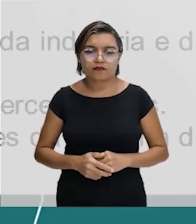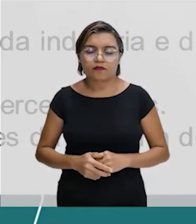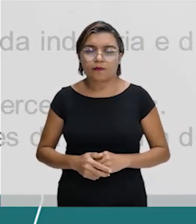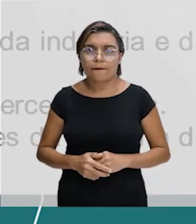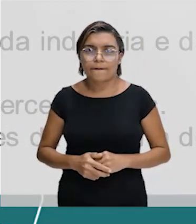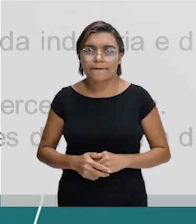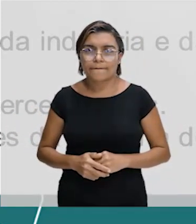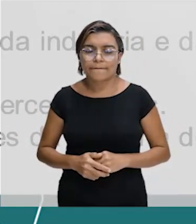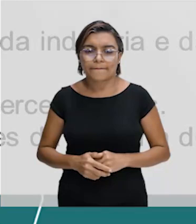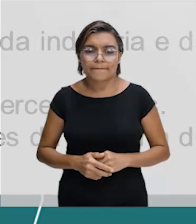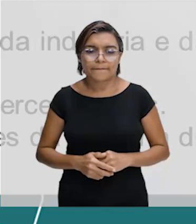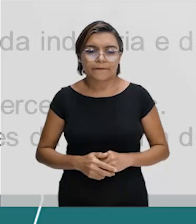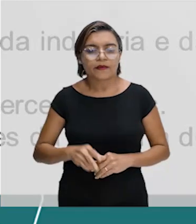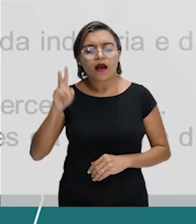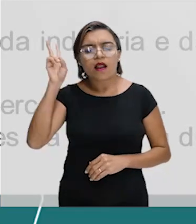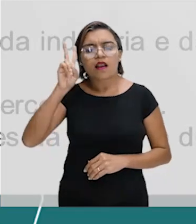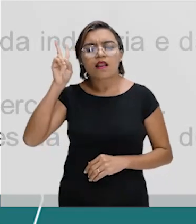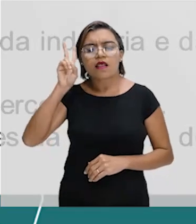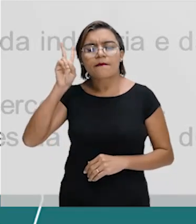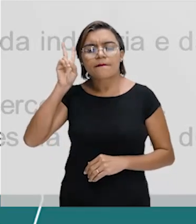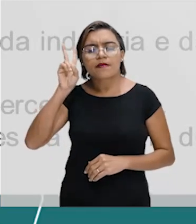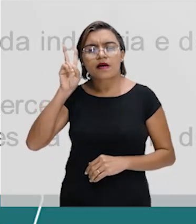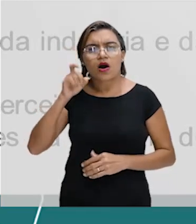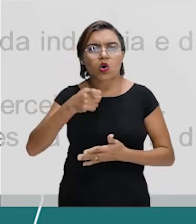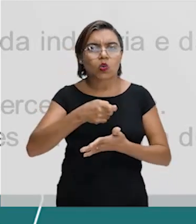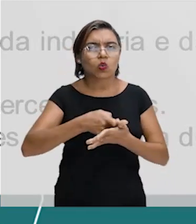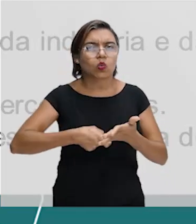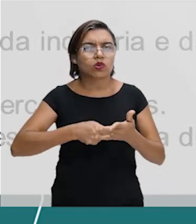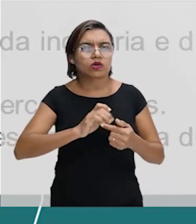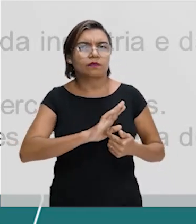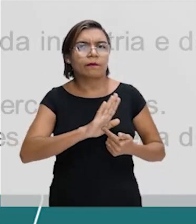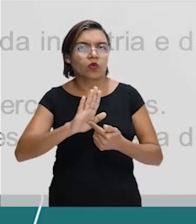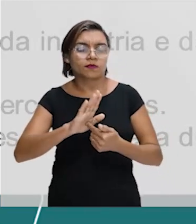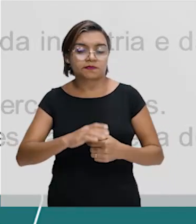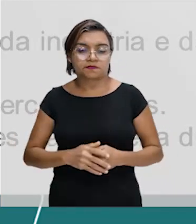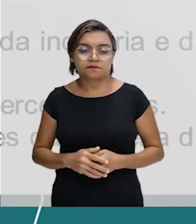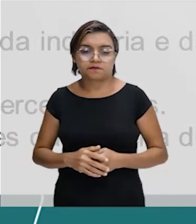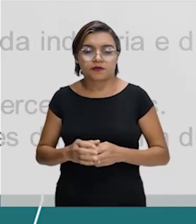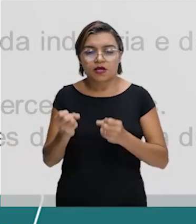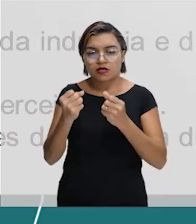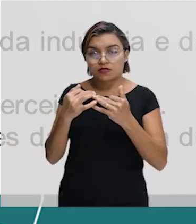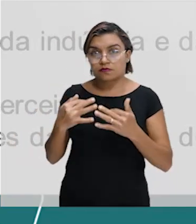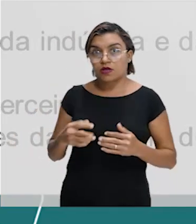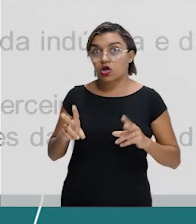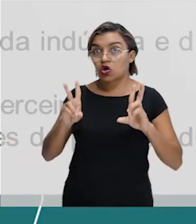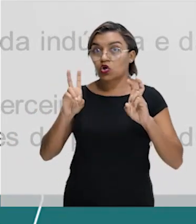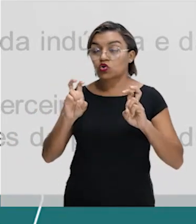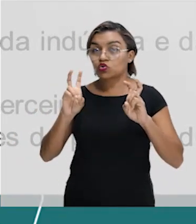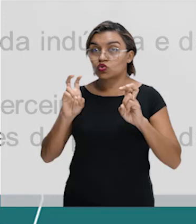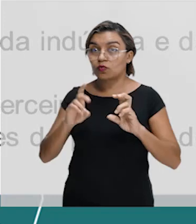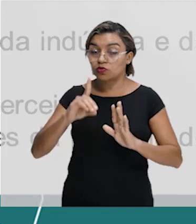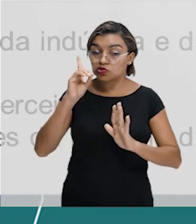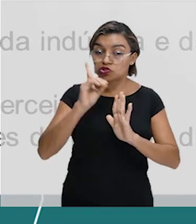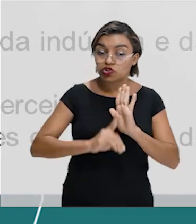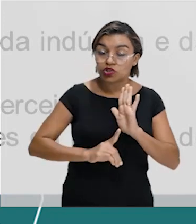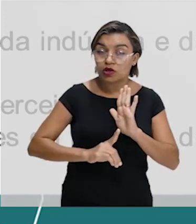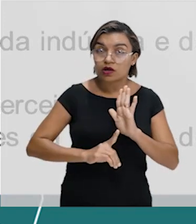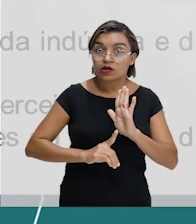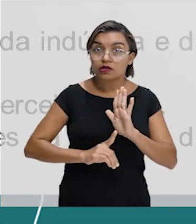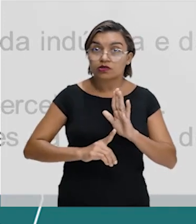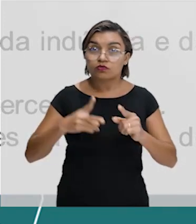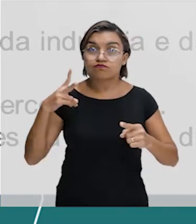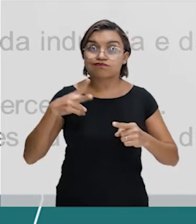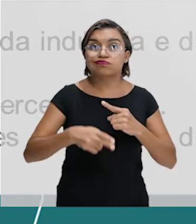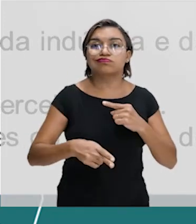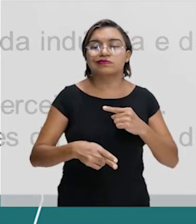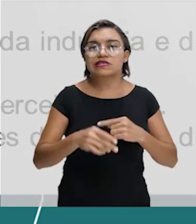lembrar o que esse texto nos falou diretamente. Ele fala sobre a perda de direitos dos trabalhadores. Ele está